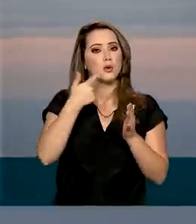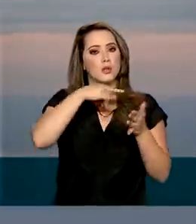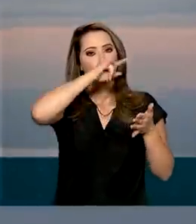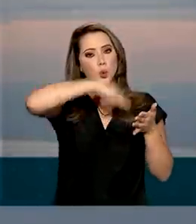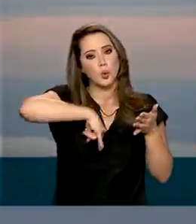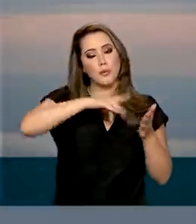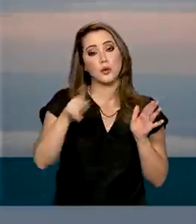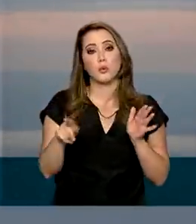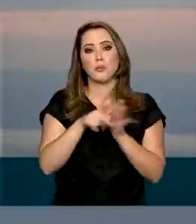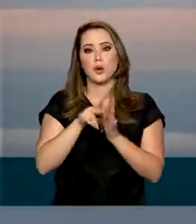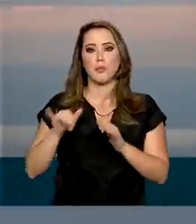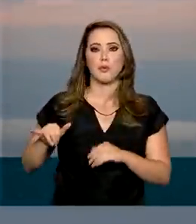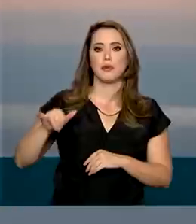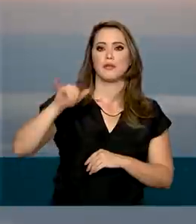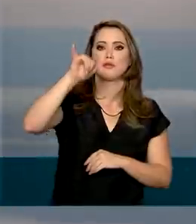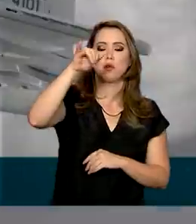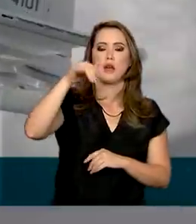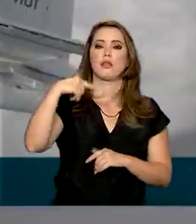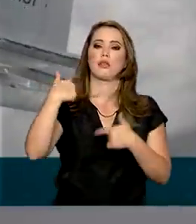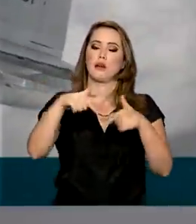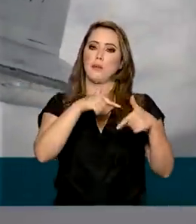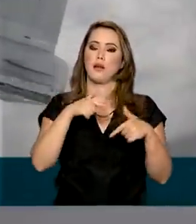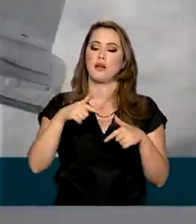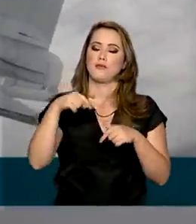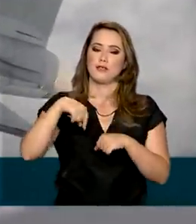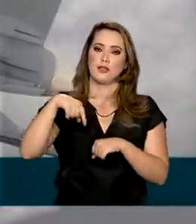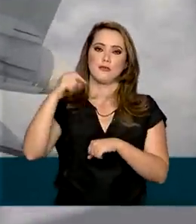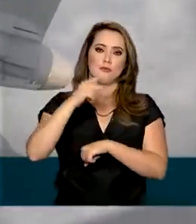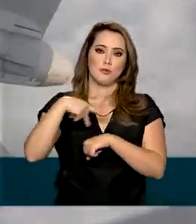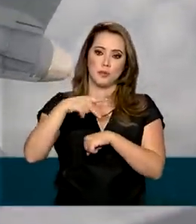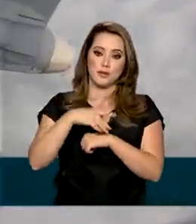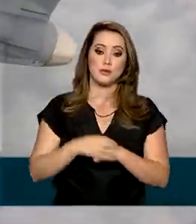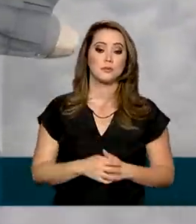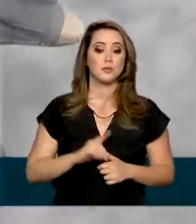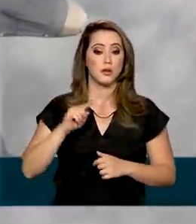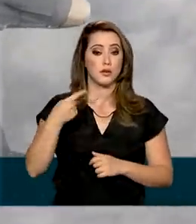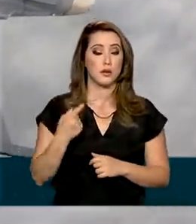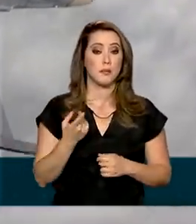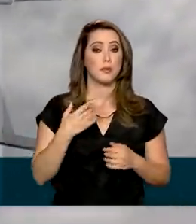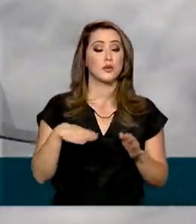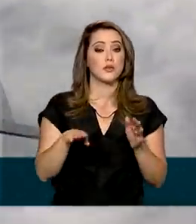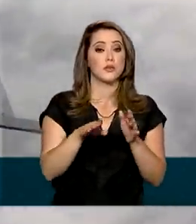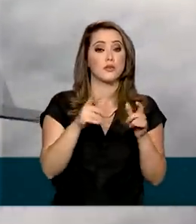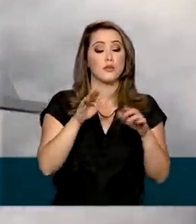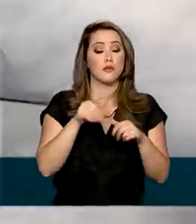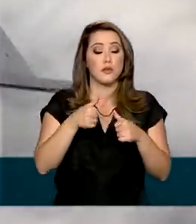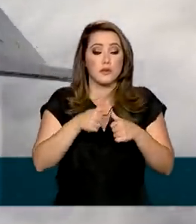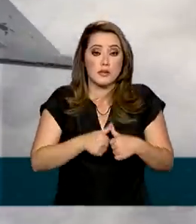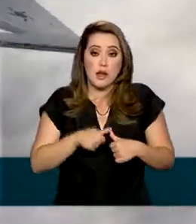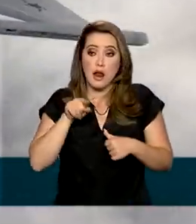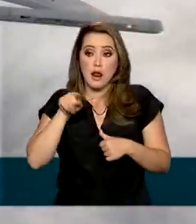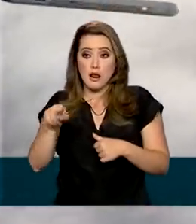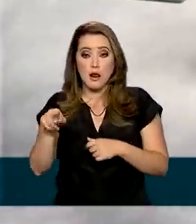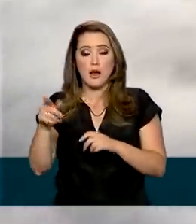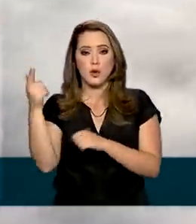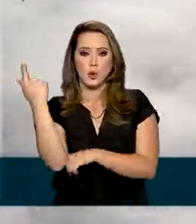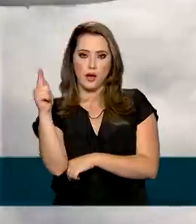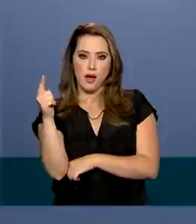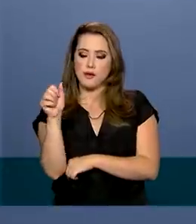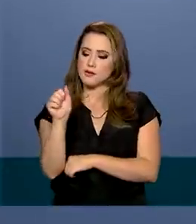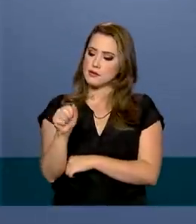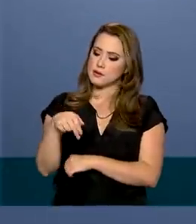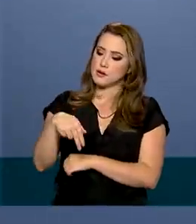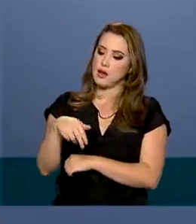licença para voar a trabalho no país. Depois seguem para a base aérea de Anápolis, em Goiás, para as etapas